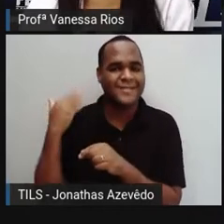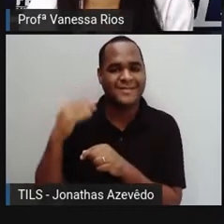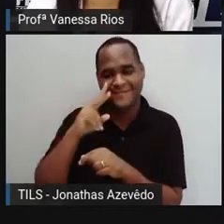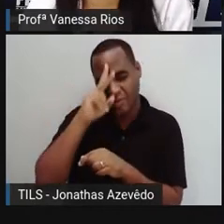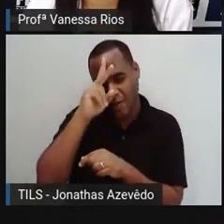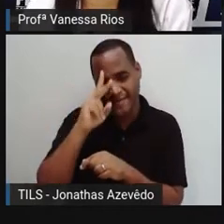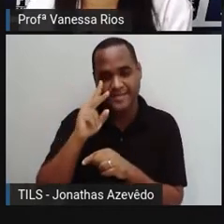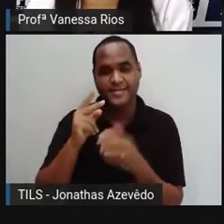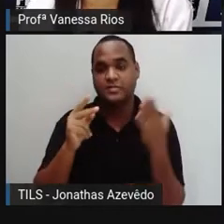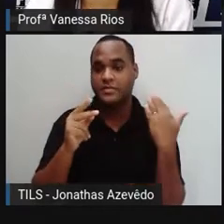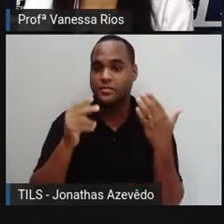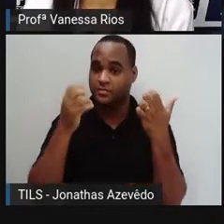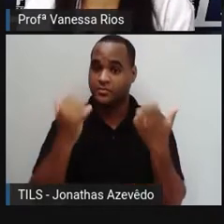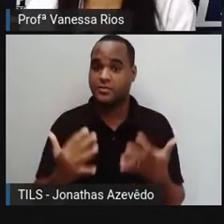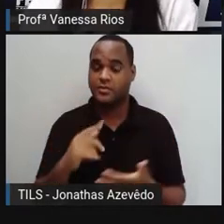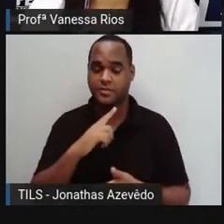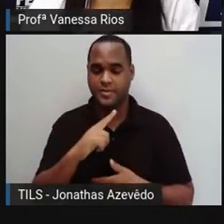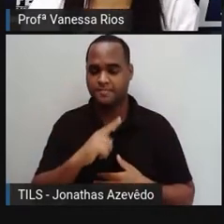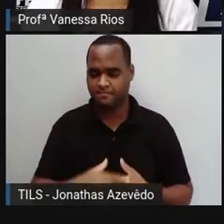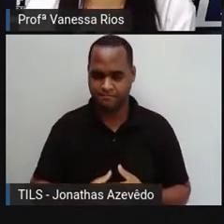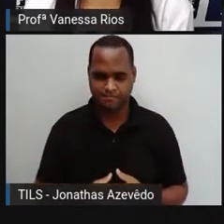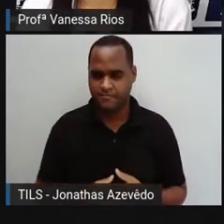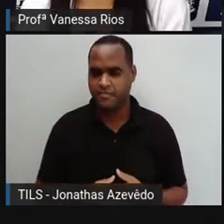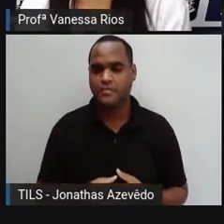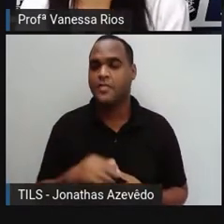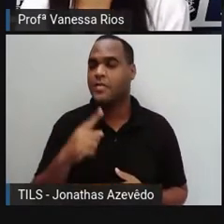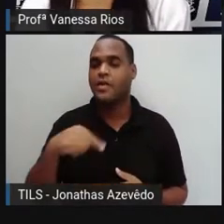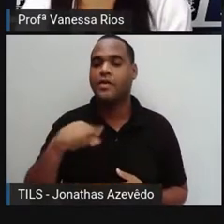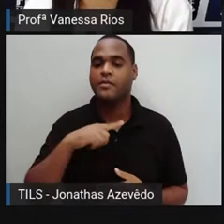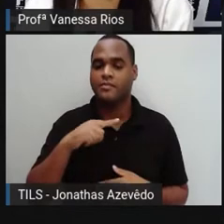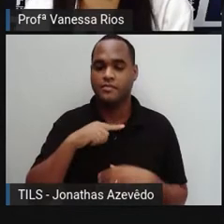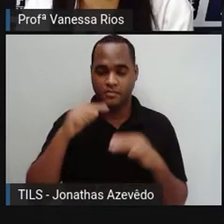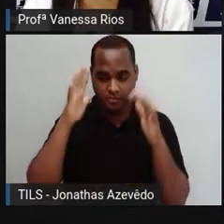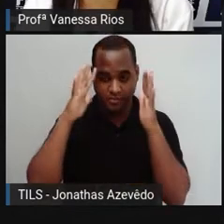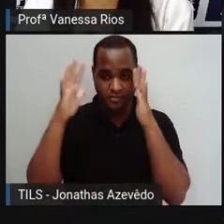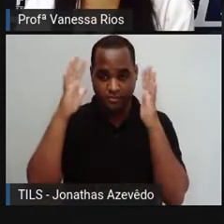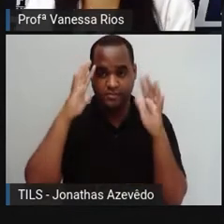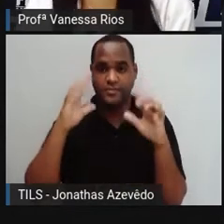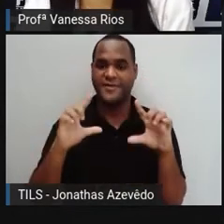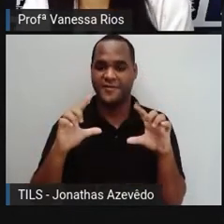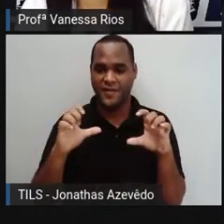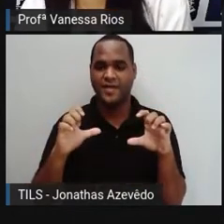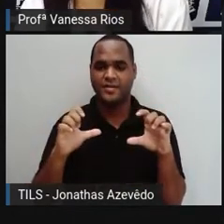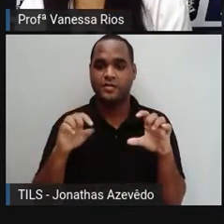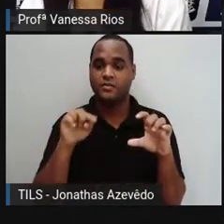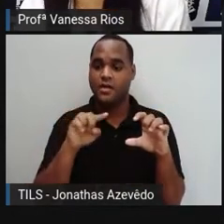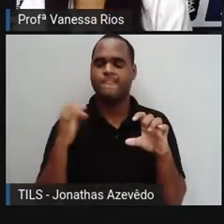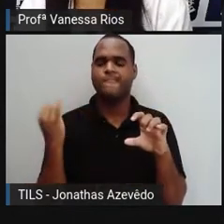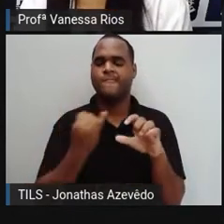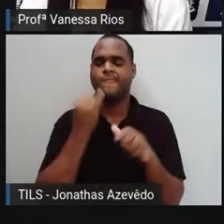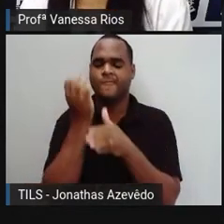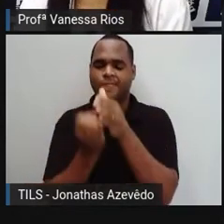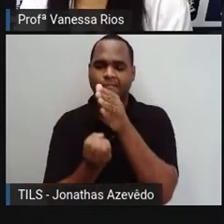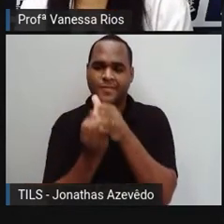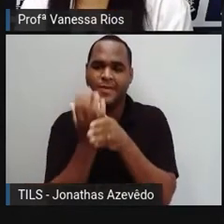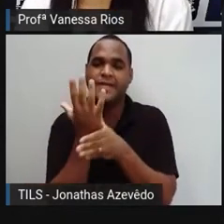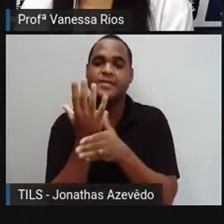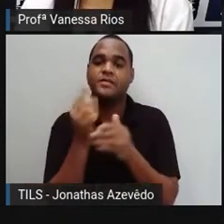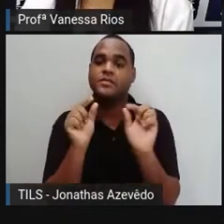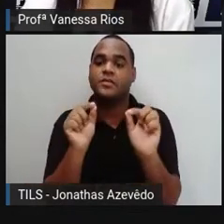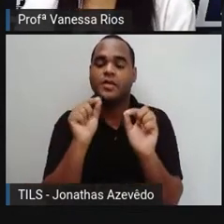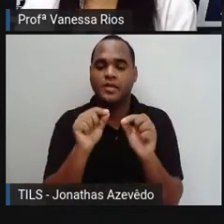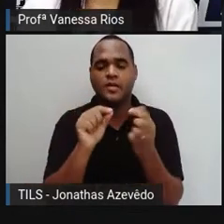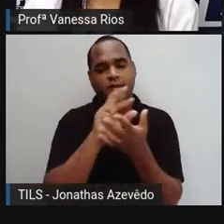aconteceram. Mas quando a gente imagina a fotografia, a princípio ela surge para registrar